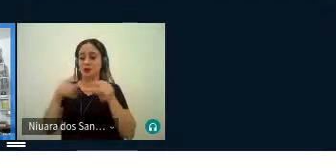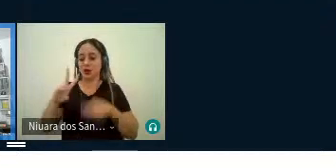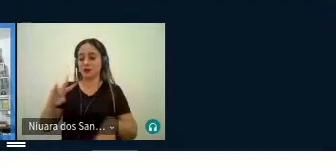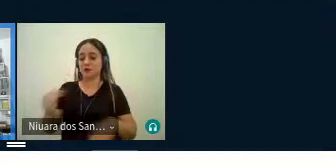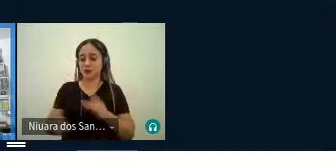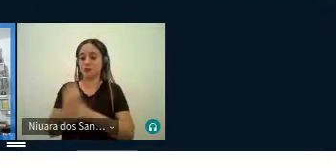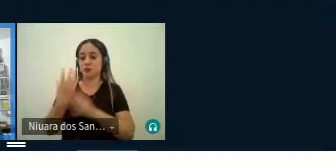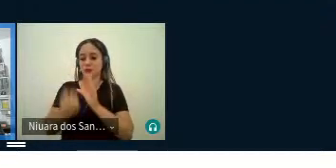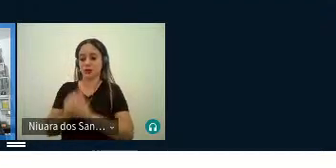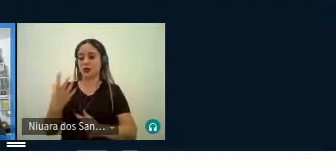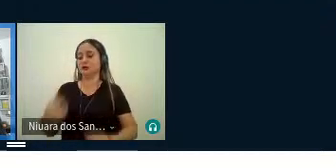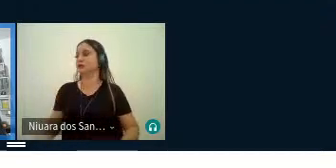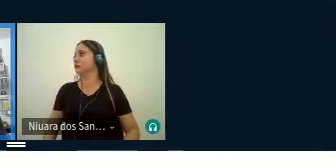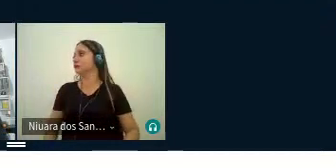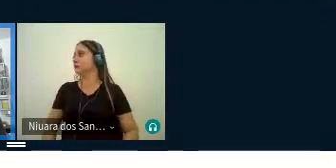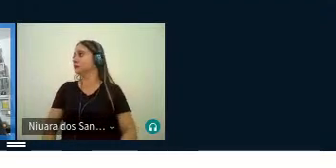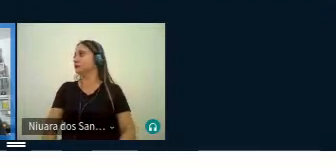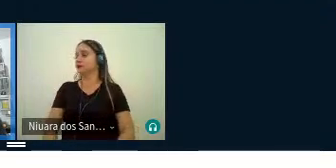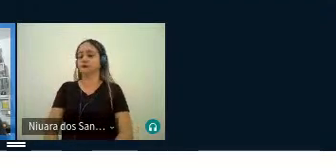publicado lá.